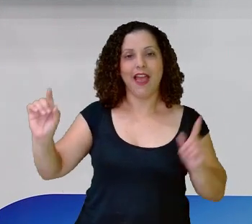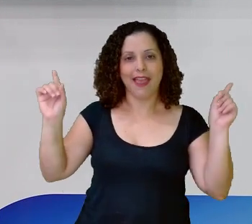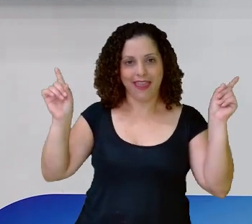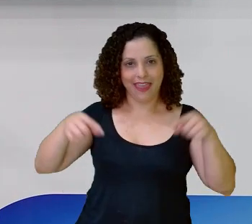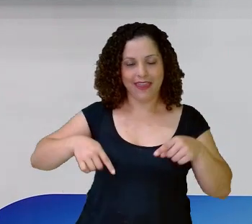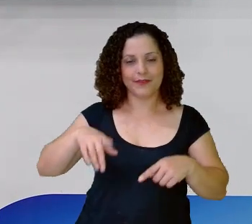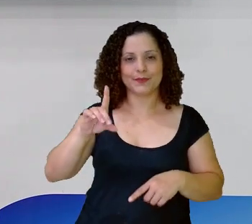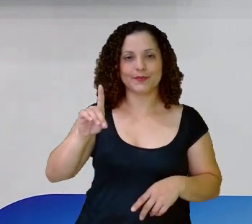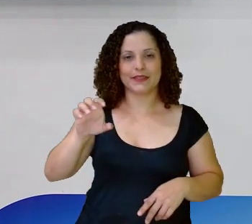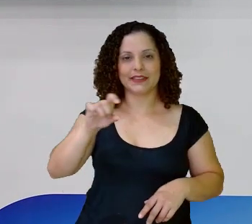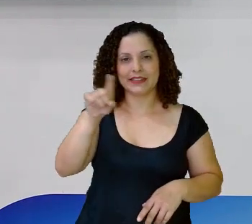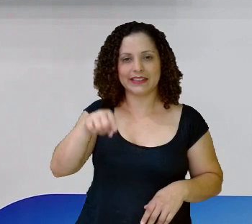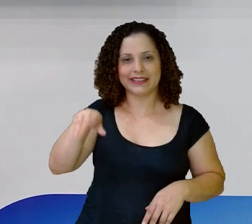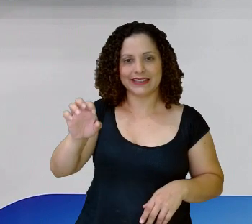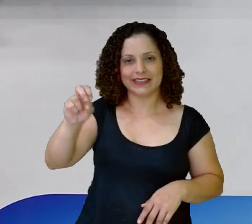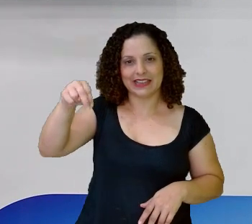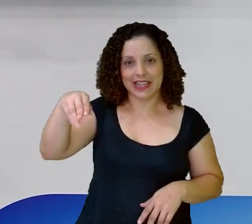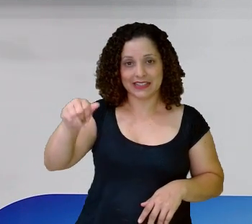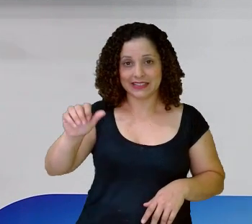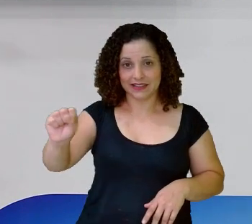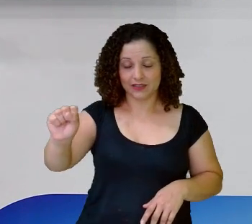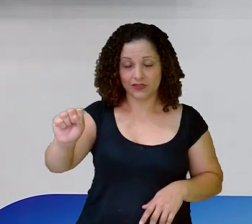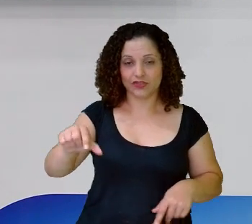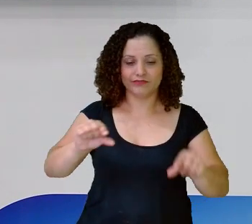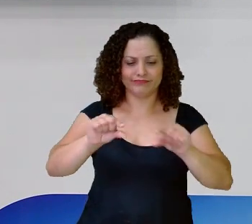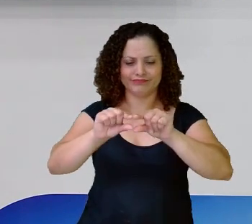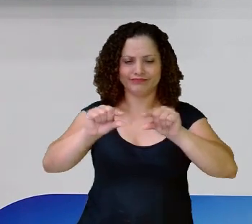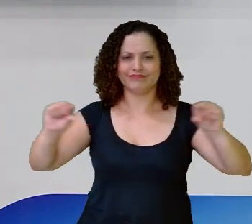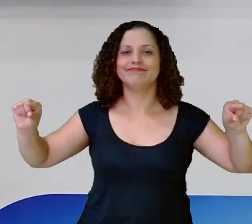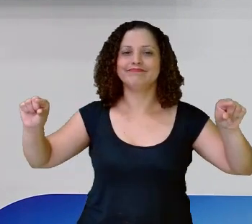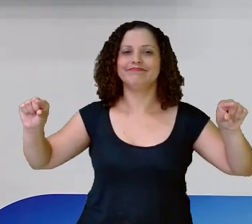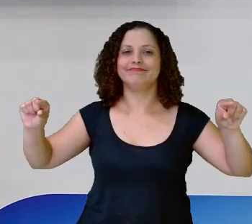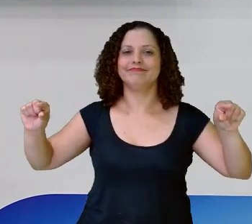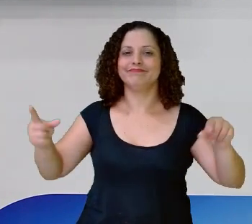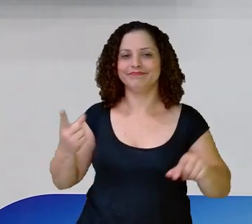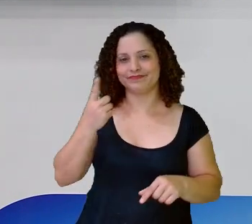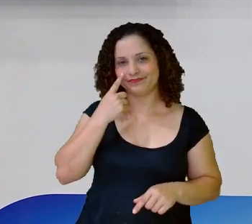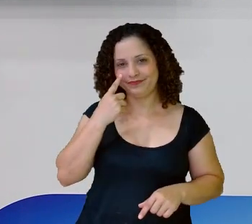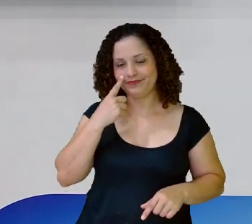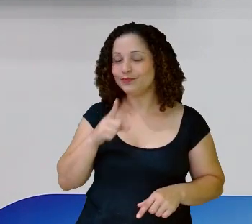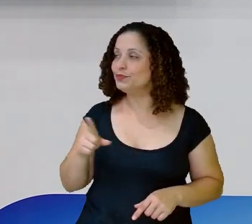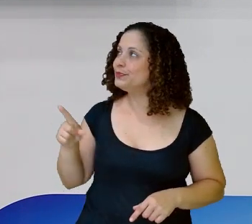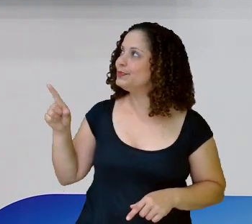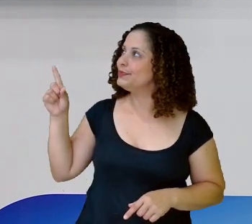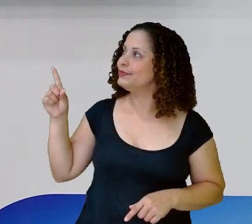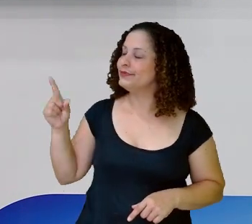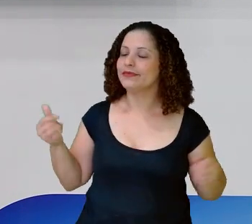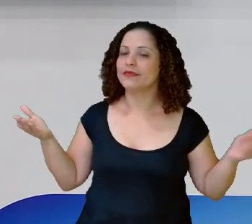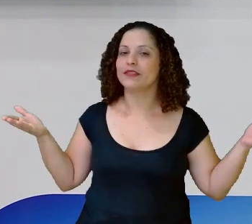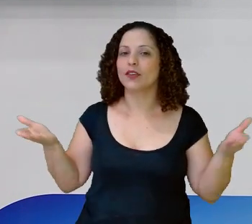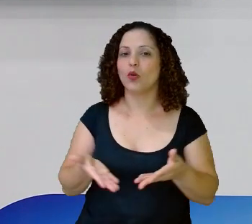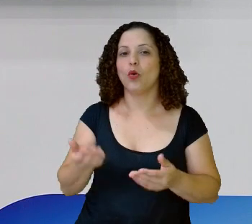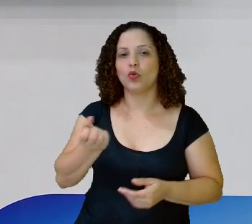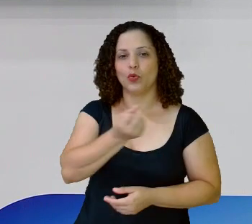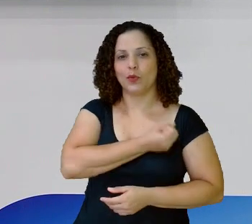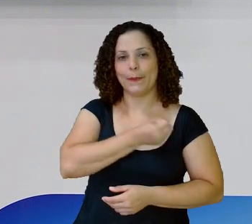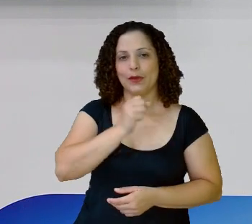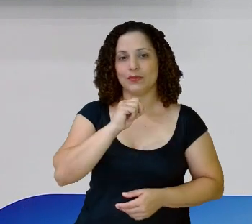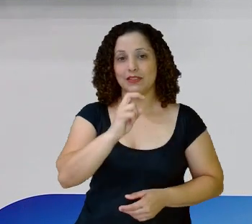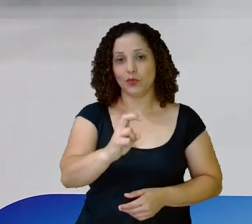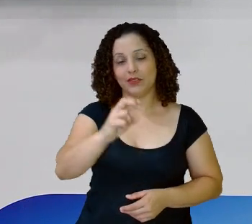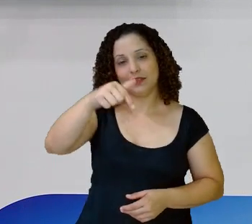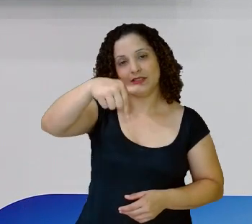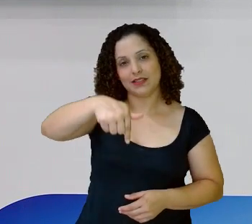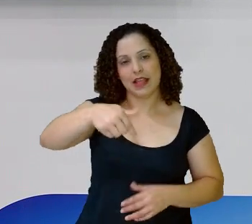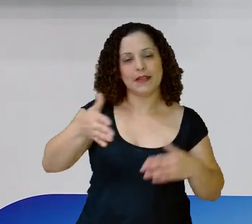bom? Aí Aqui Eu trouxe Na reta numérica Eu estou querendo Saber o número 57 Se aproxima De